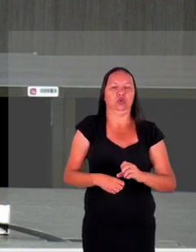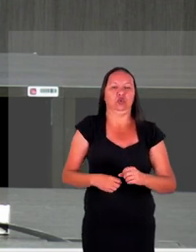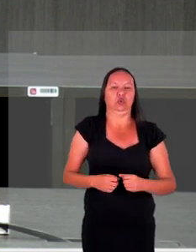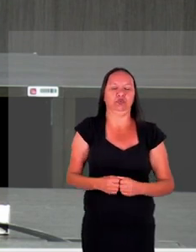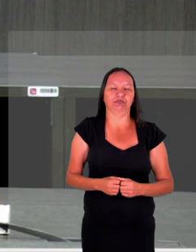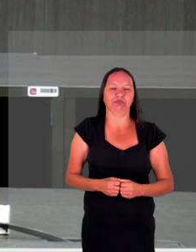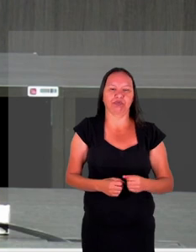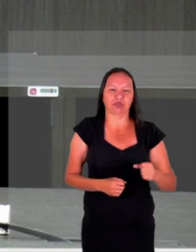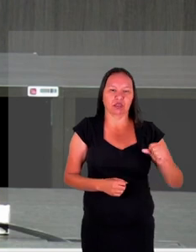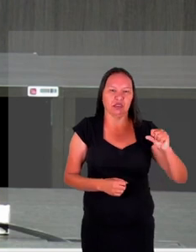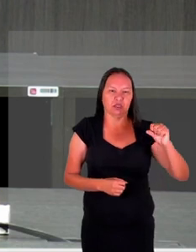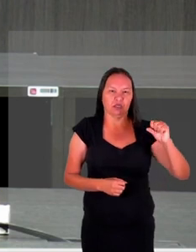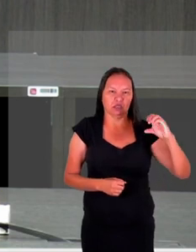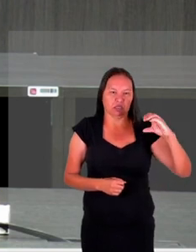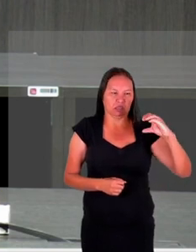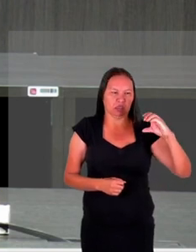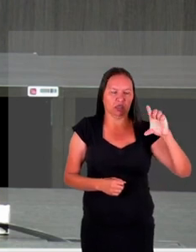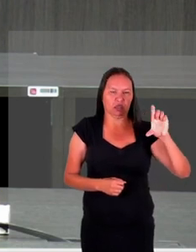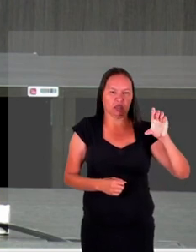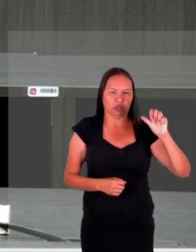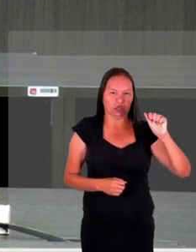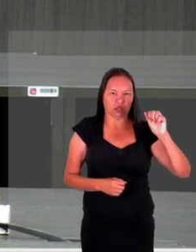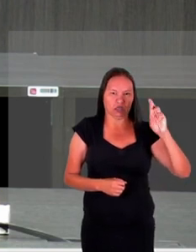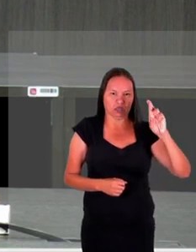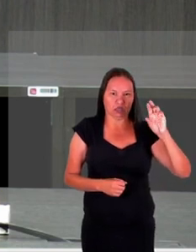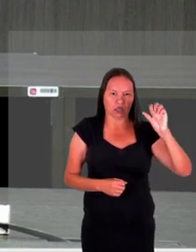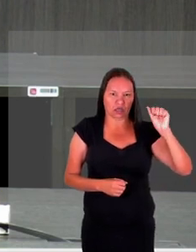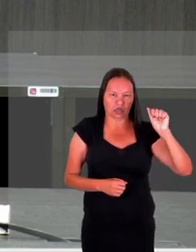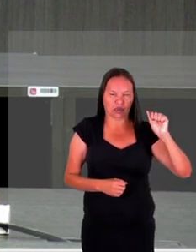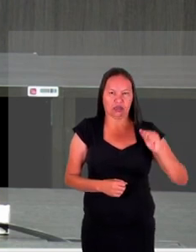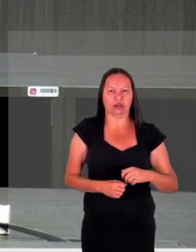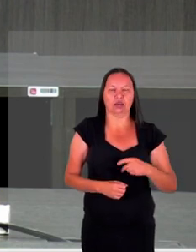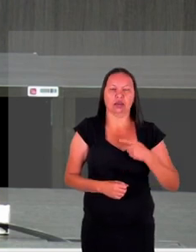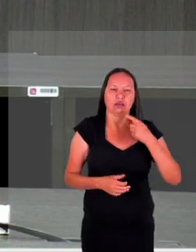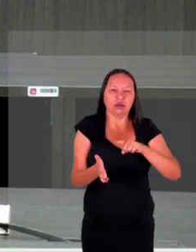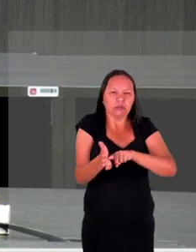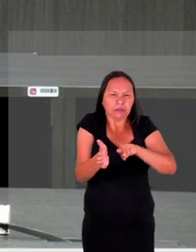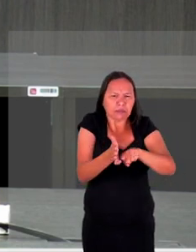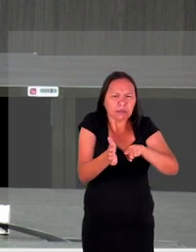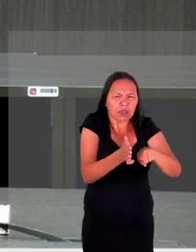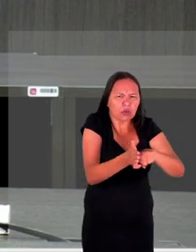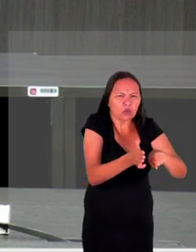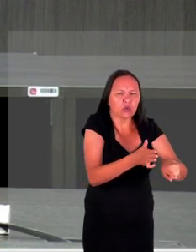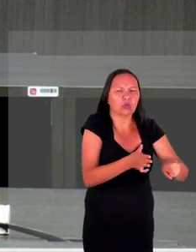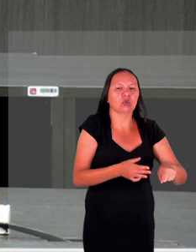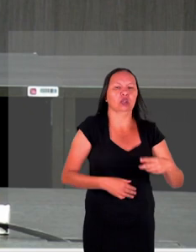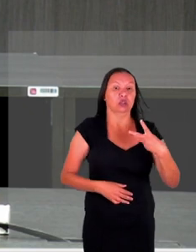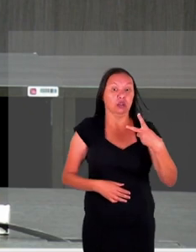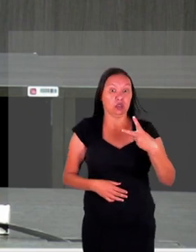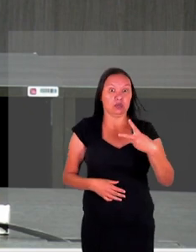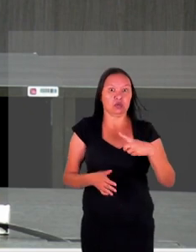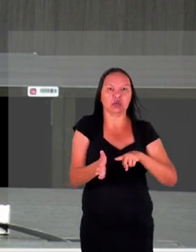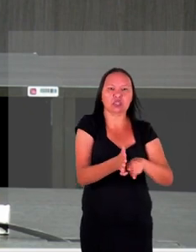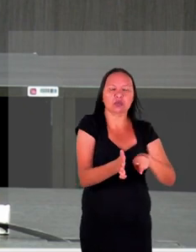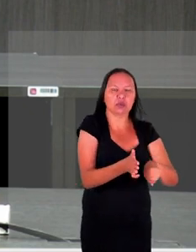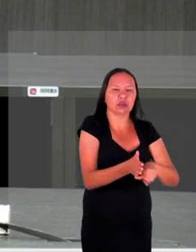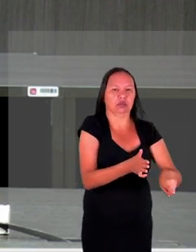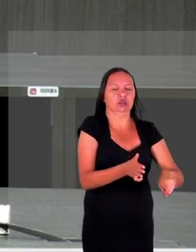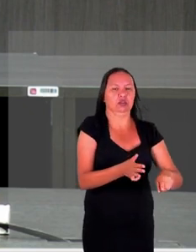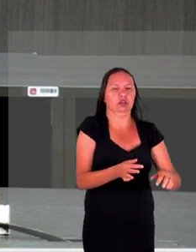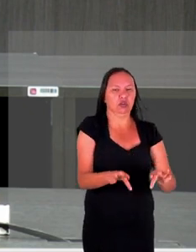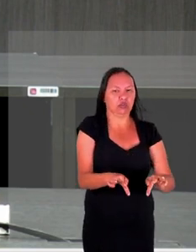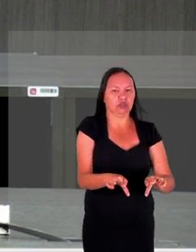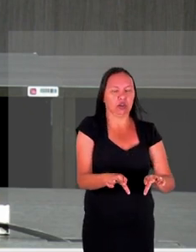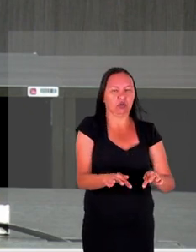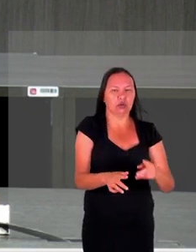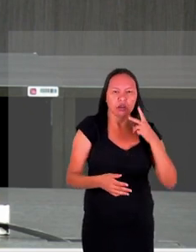se manifestar agora e quem tiver interesse pode colocar as perguntas no chat já temos duas perguntas ao final nós iremos